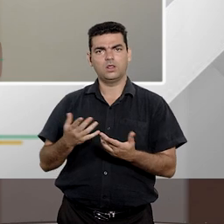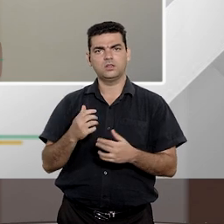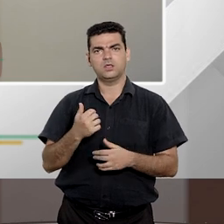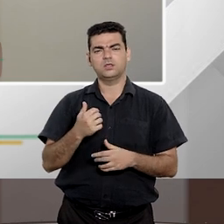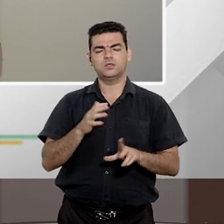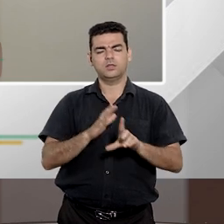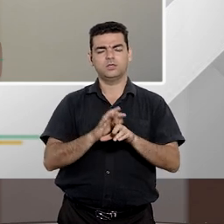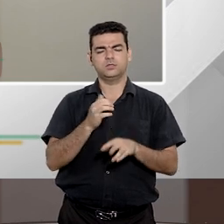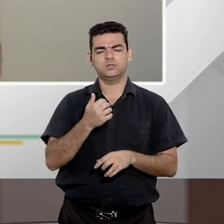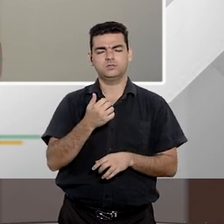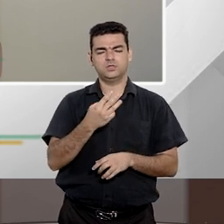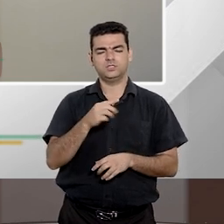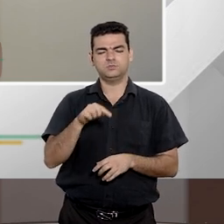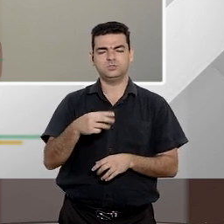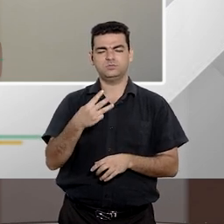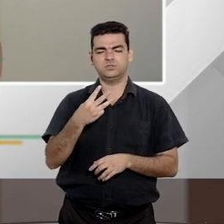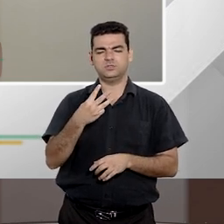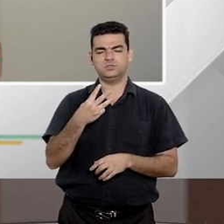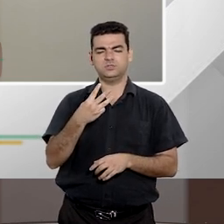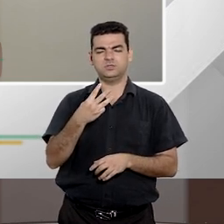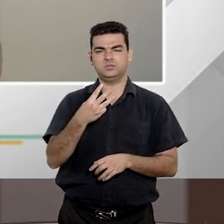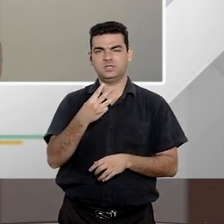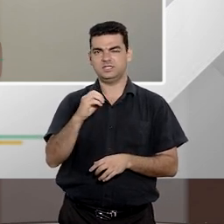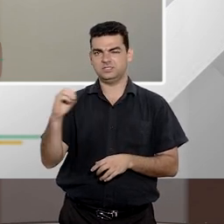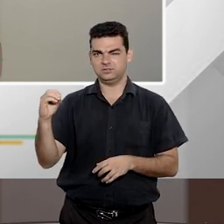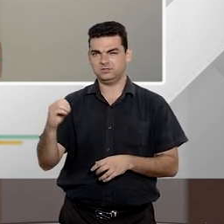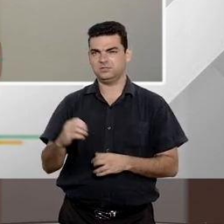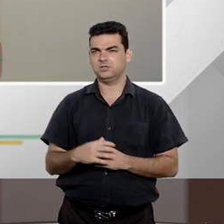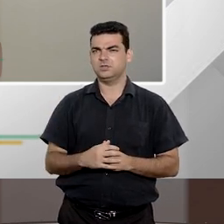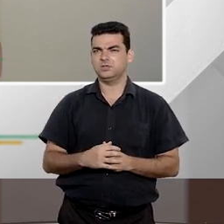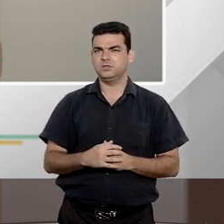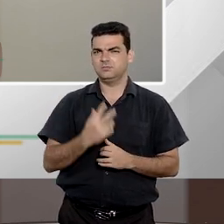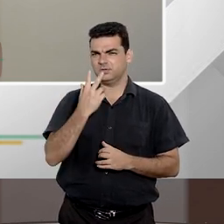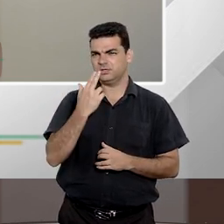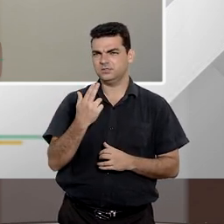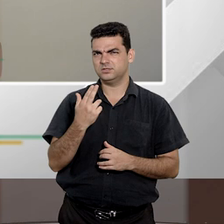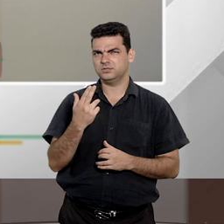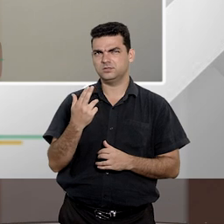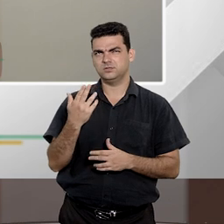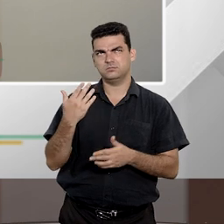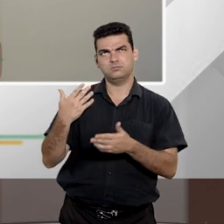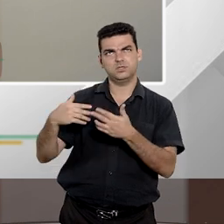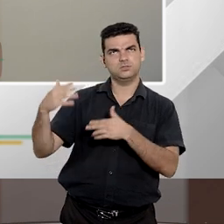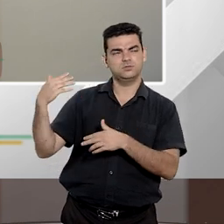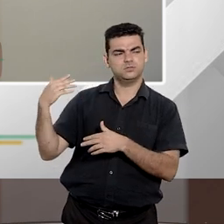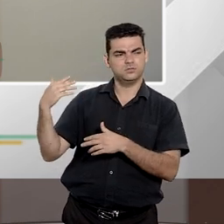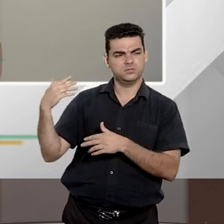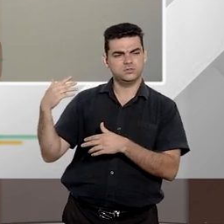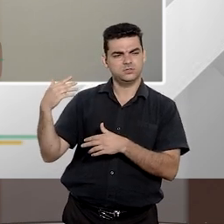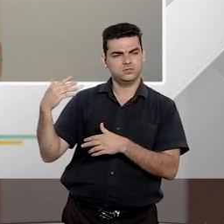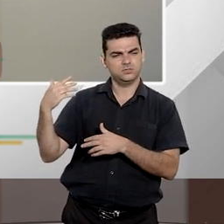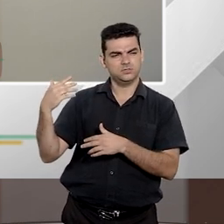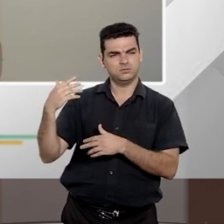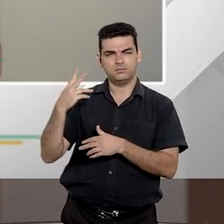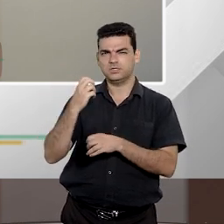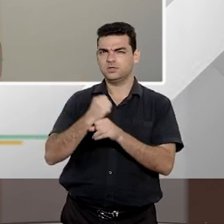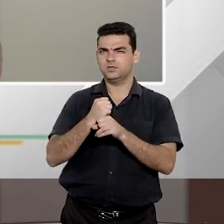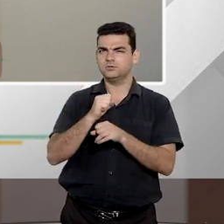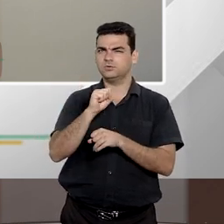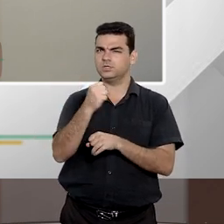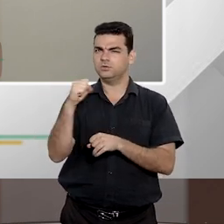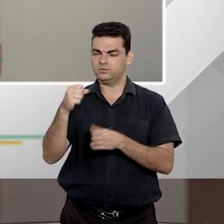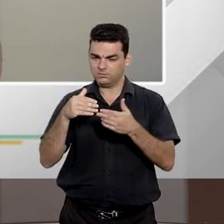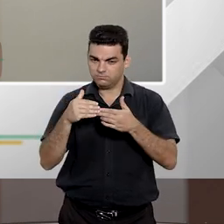lei 3300 de 2016 ela é bem recente ou seja a gente tem desde a desde 88 com a